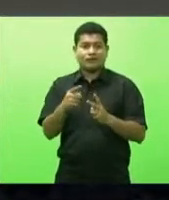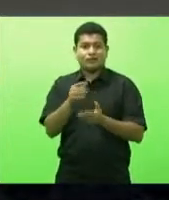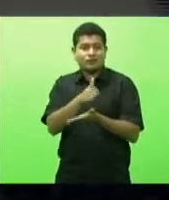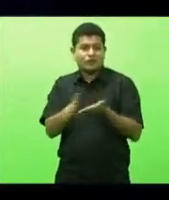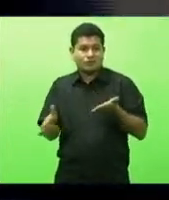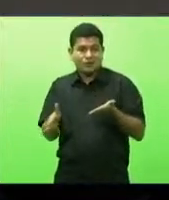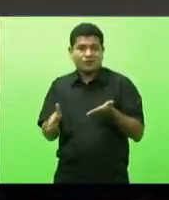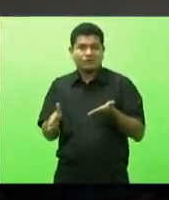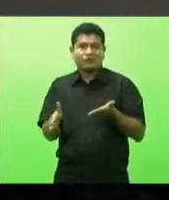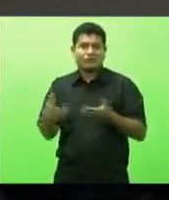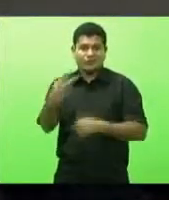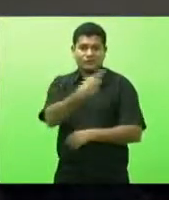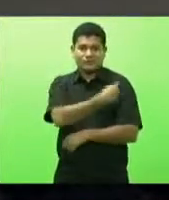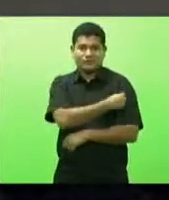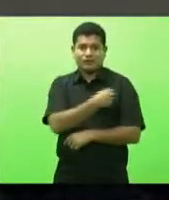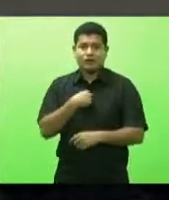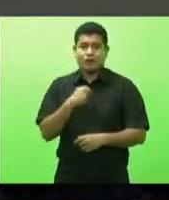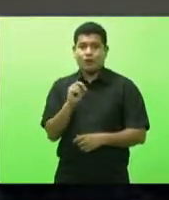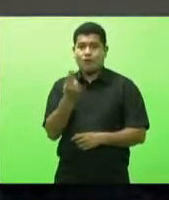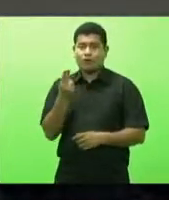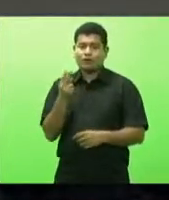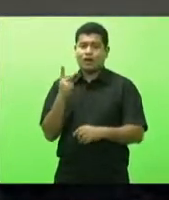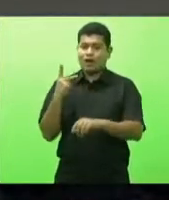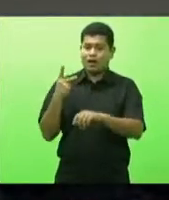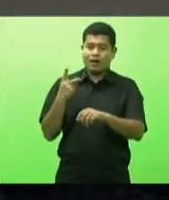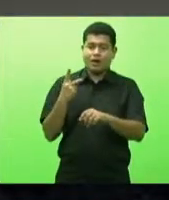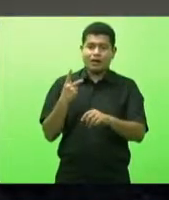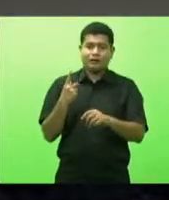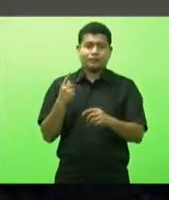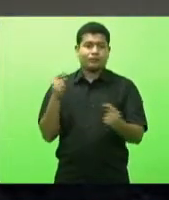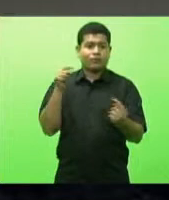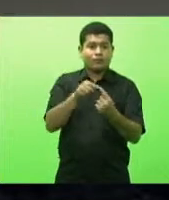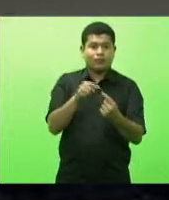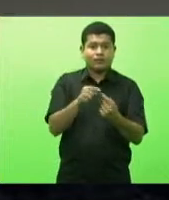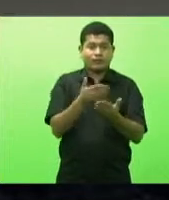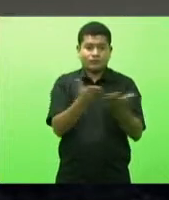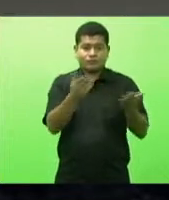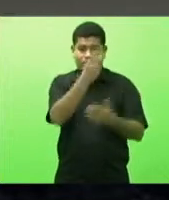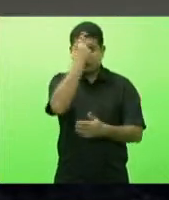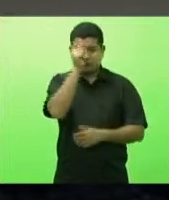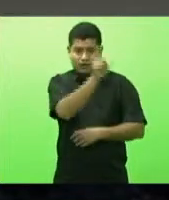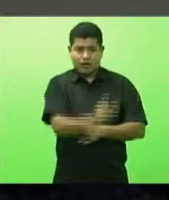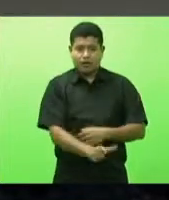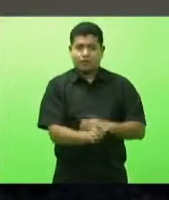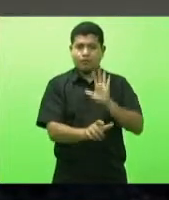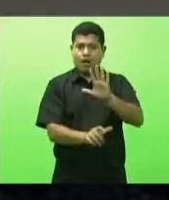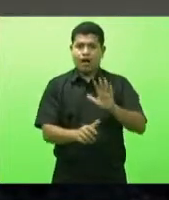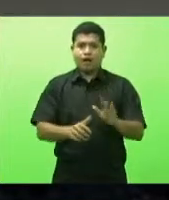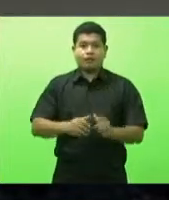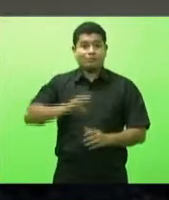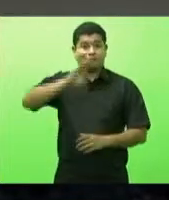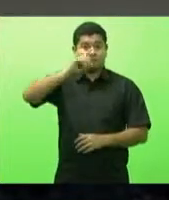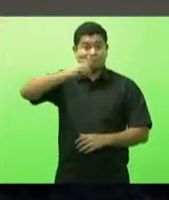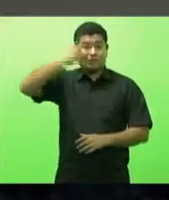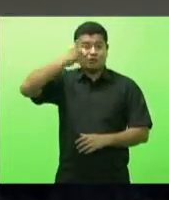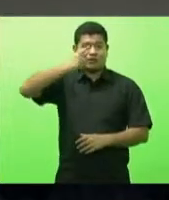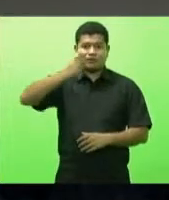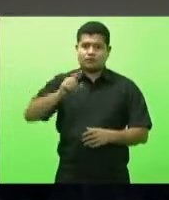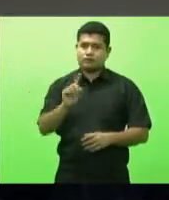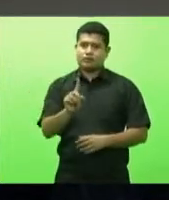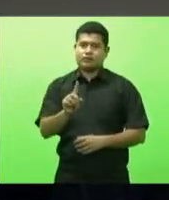ele aplica naquilo que não é prioridade então queria que o senhor secretário pudesse dar uma orientação que com certeza isso deve estar